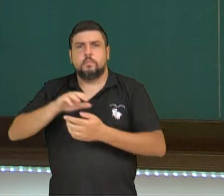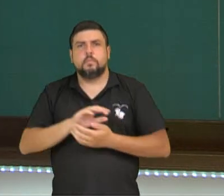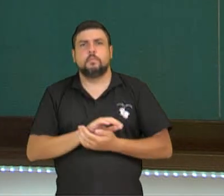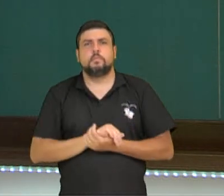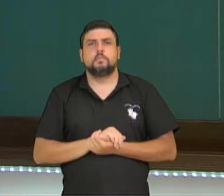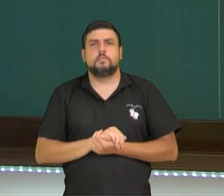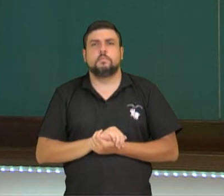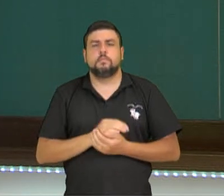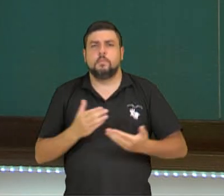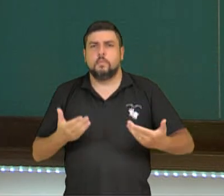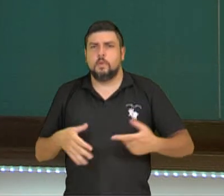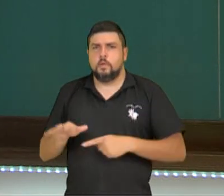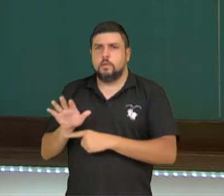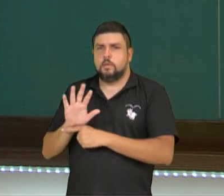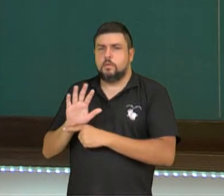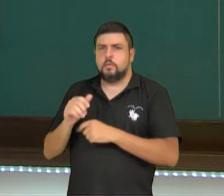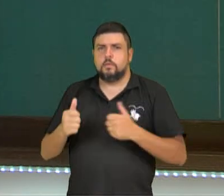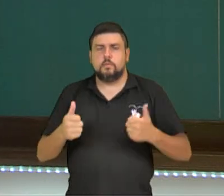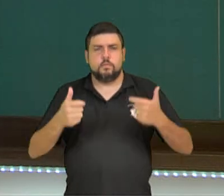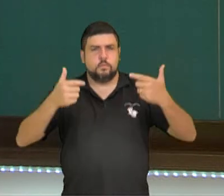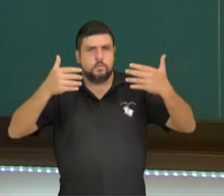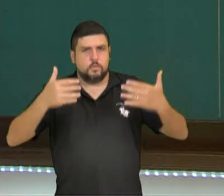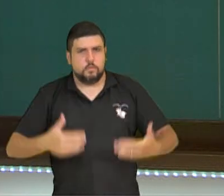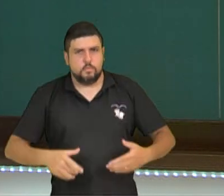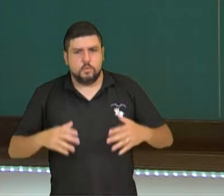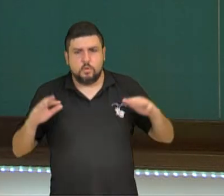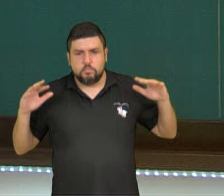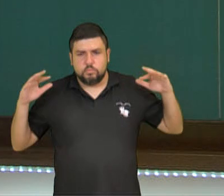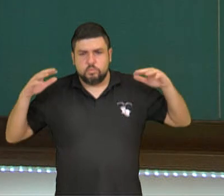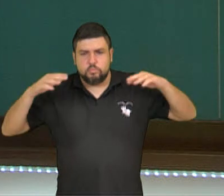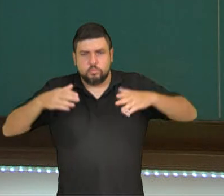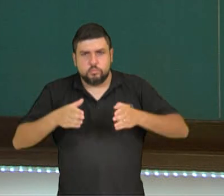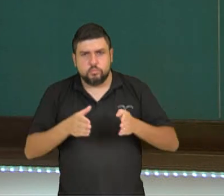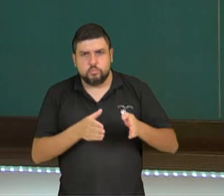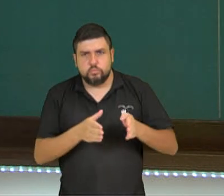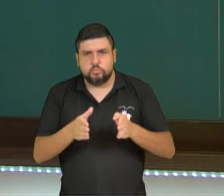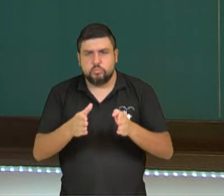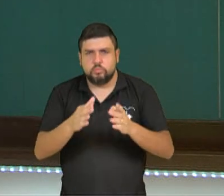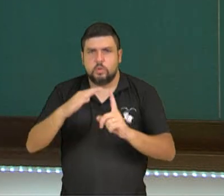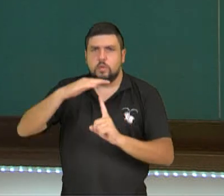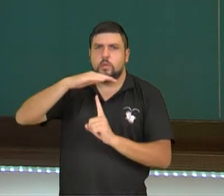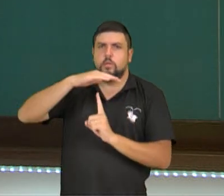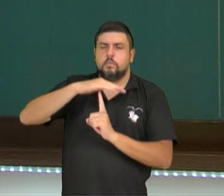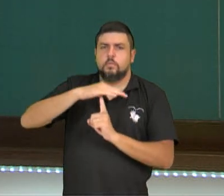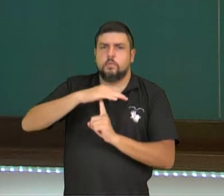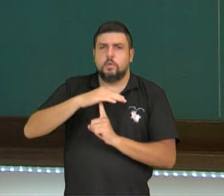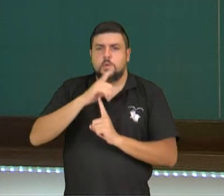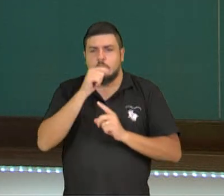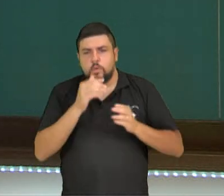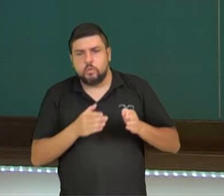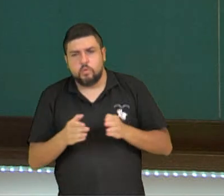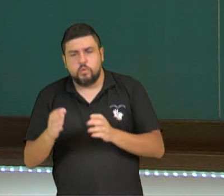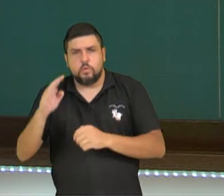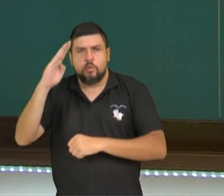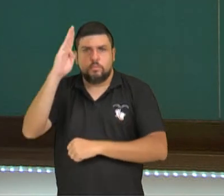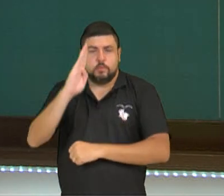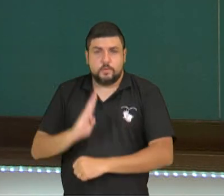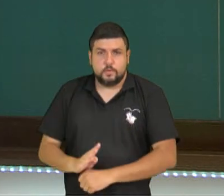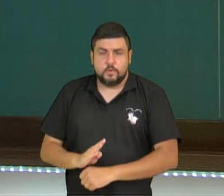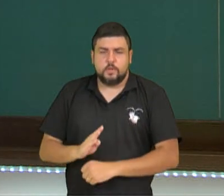Nesse vídeo falamos sobre as bacias hidrográficas paranaenses, os rios brasileiros, a sua